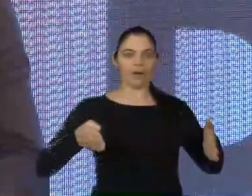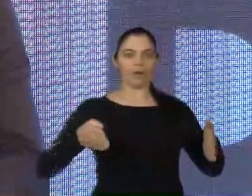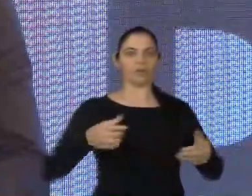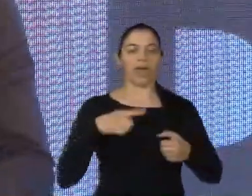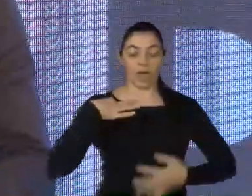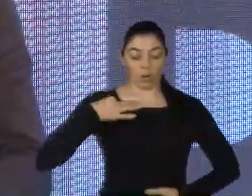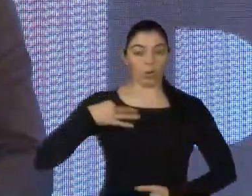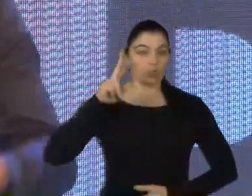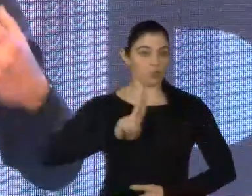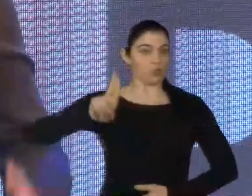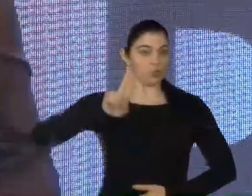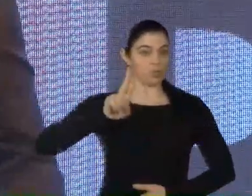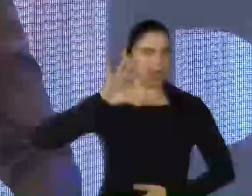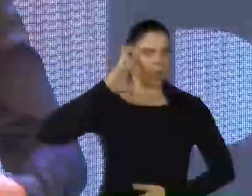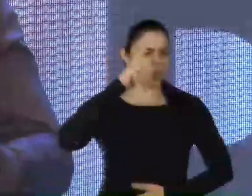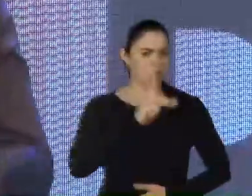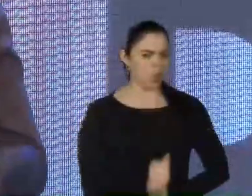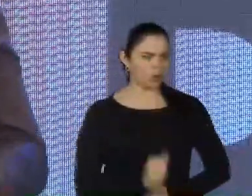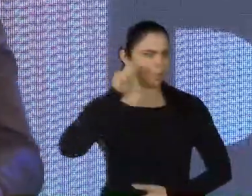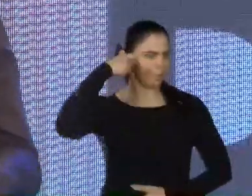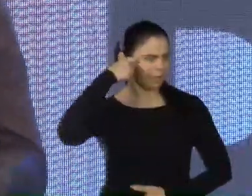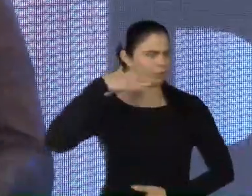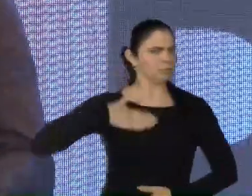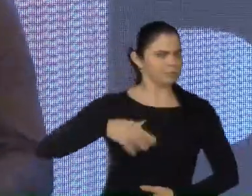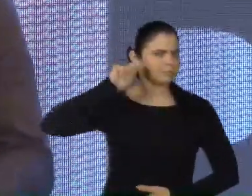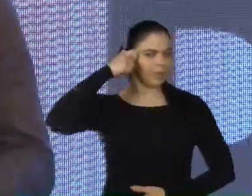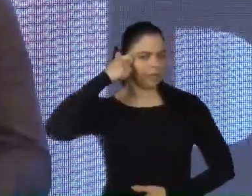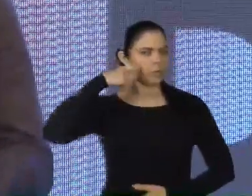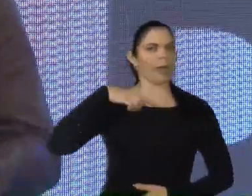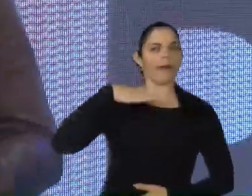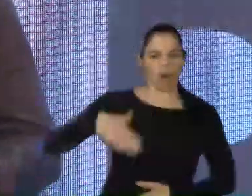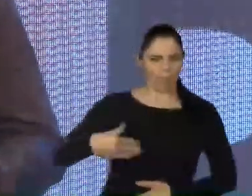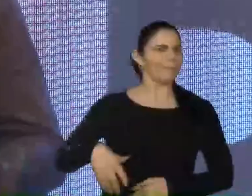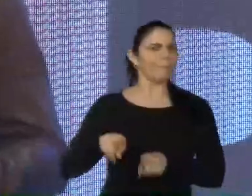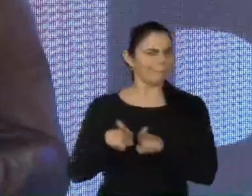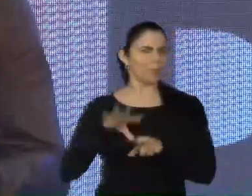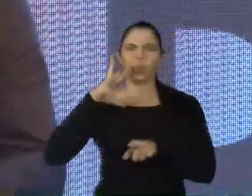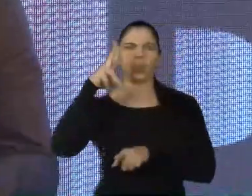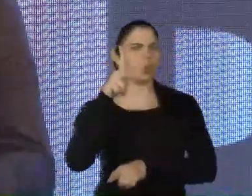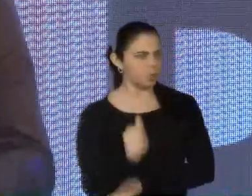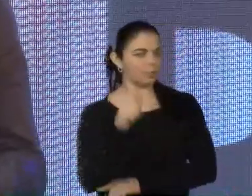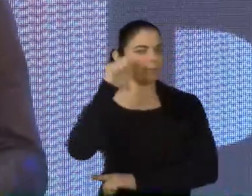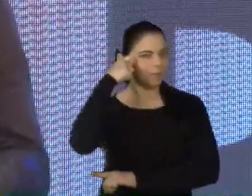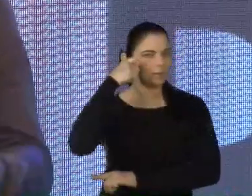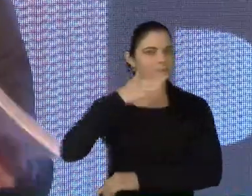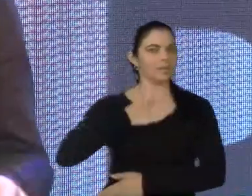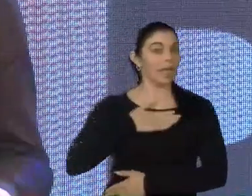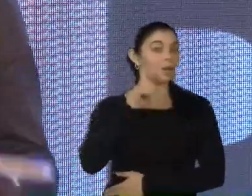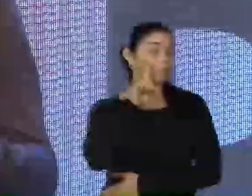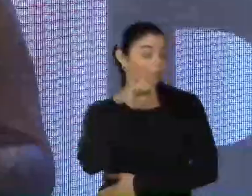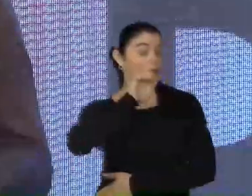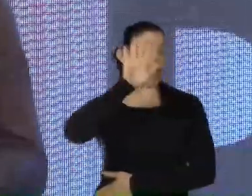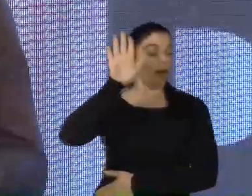estou vestindo uma roupa toda preta, camisa preta, calça preta e tênis preto. Eu sou um cara moreno